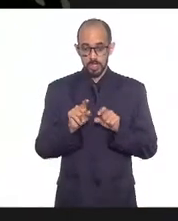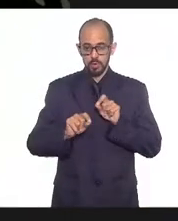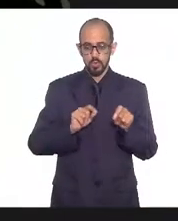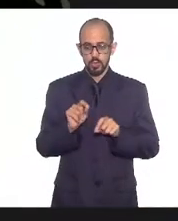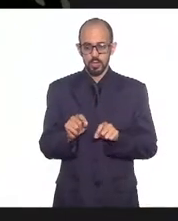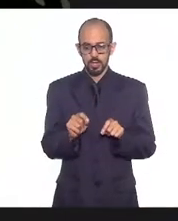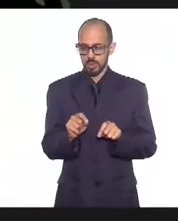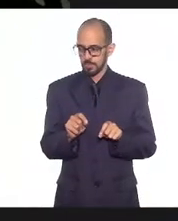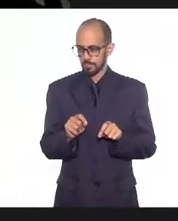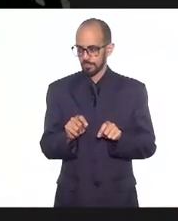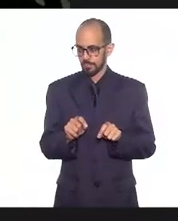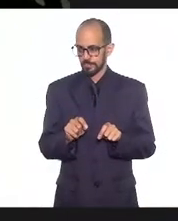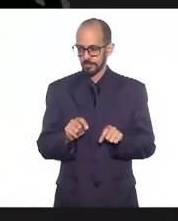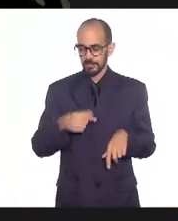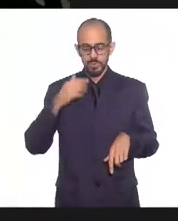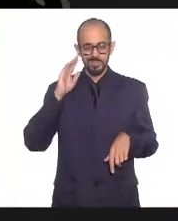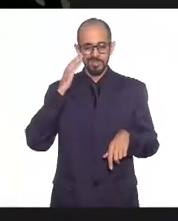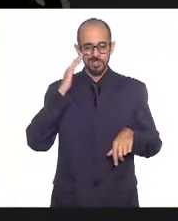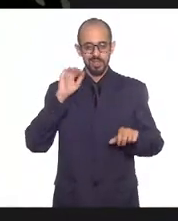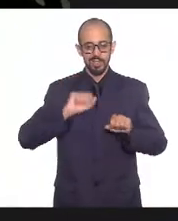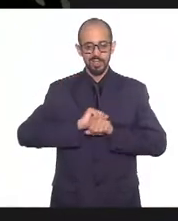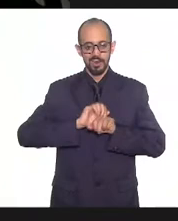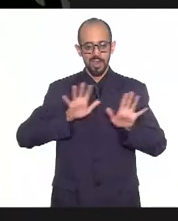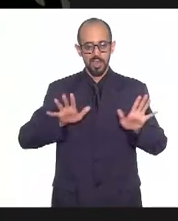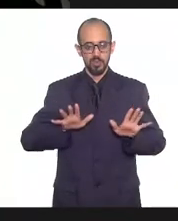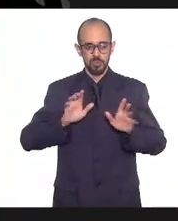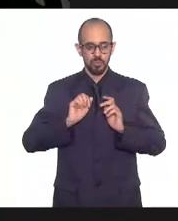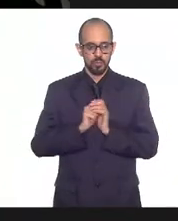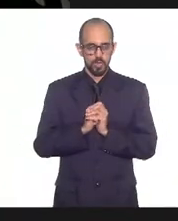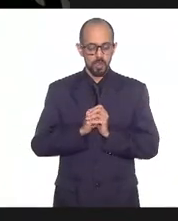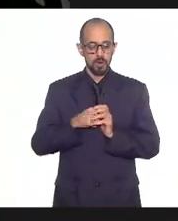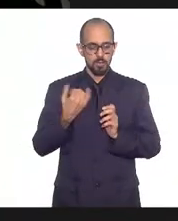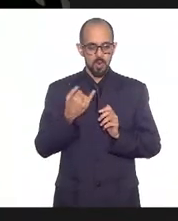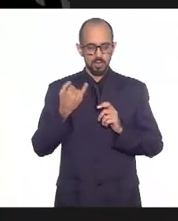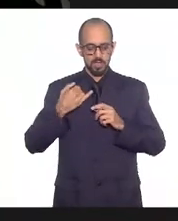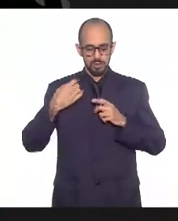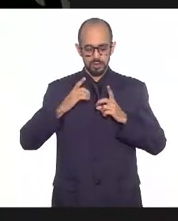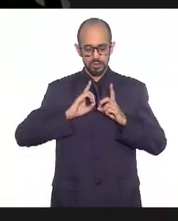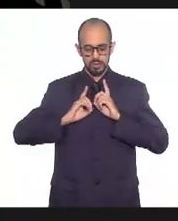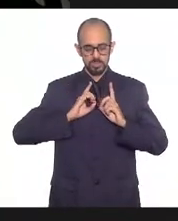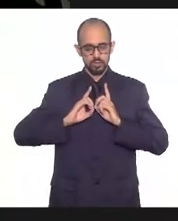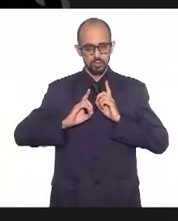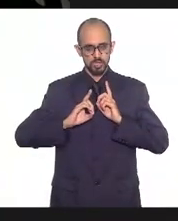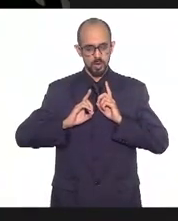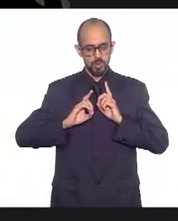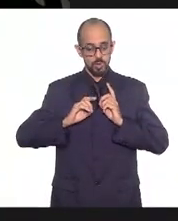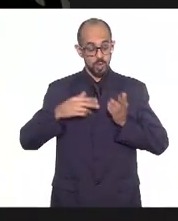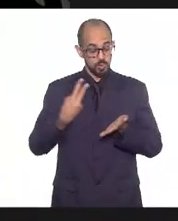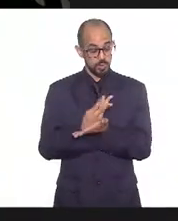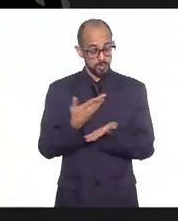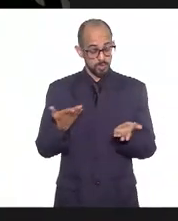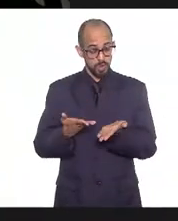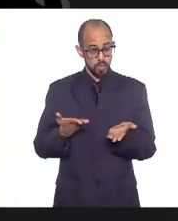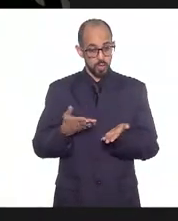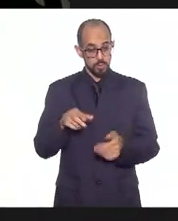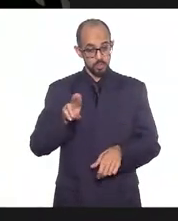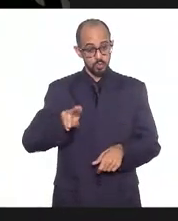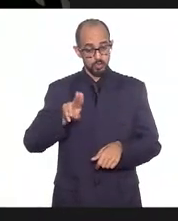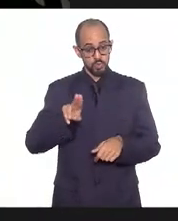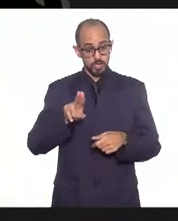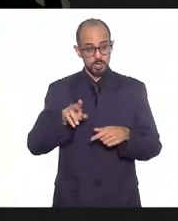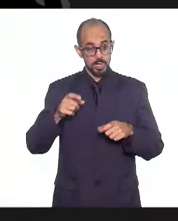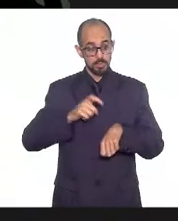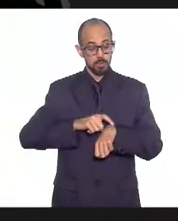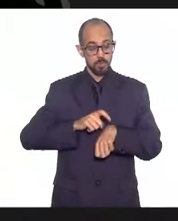primeiro entenda, e aí é importante o debate, o que está acontecendo, mas que a gente utiliza esse espaço para